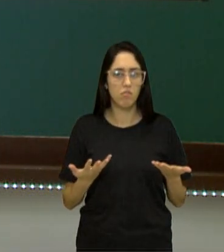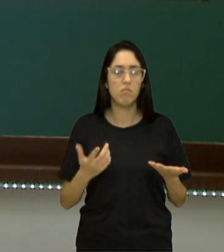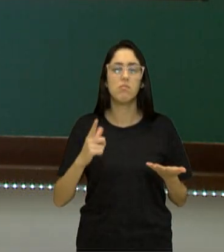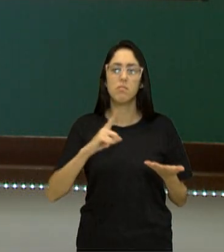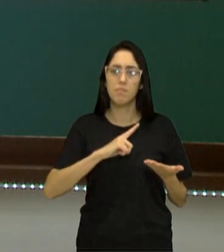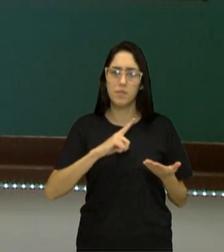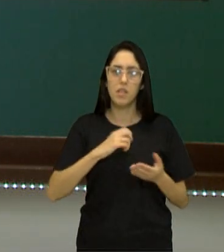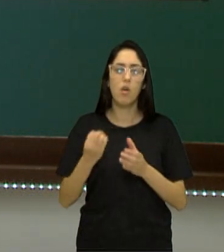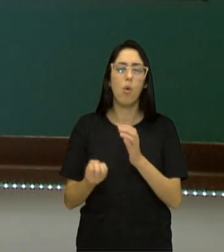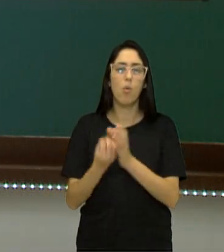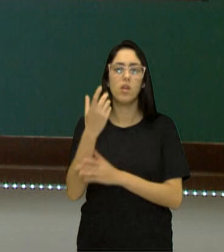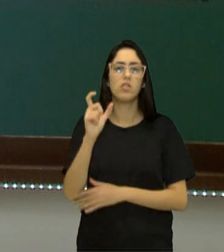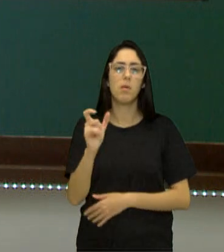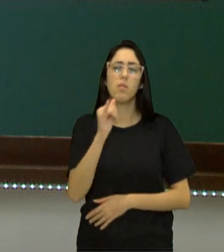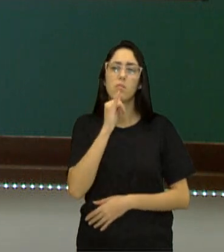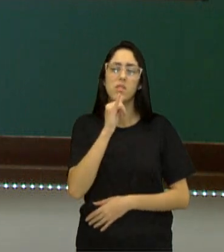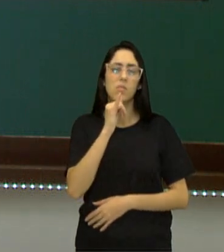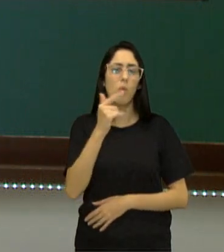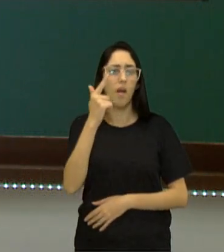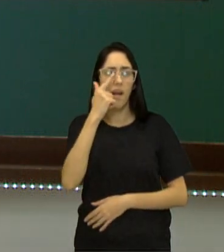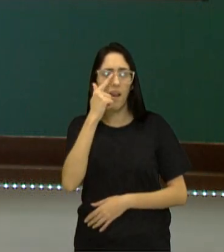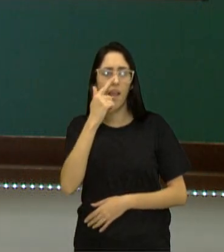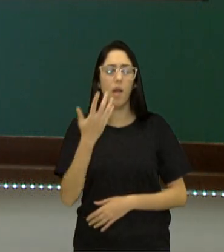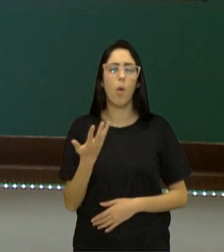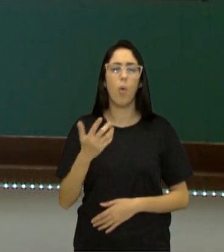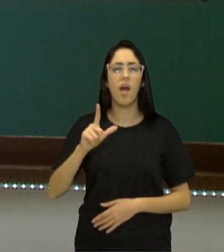origem da palavra. Se ela vem do grego, do latim.